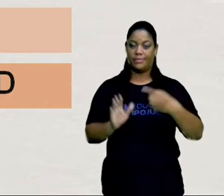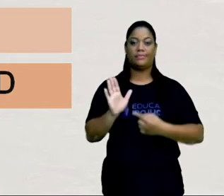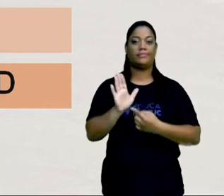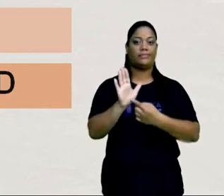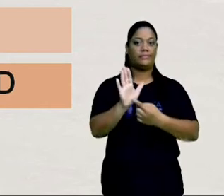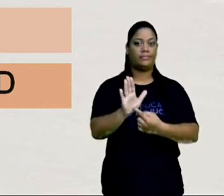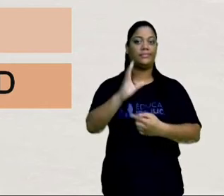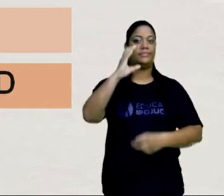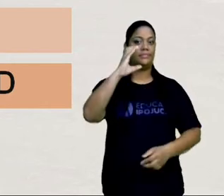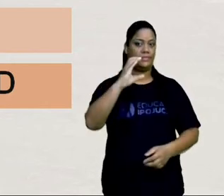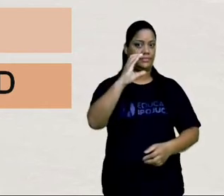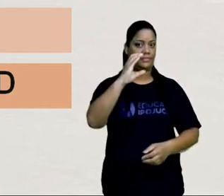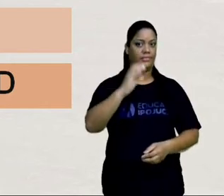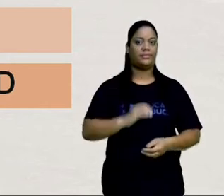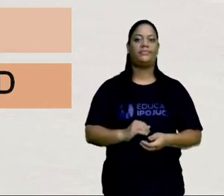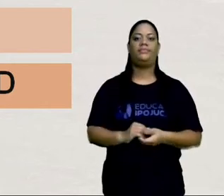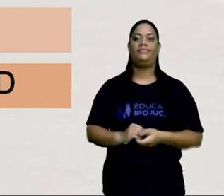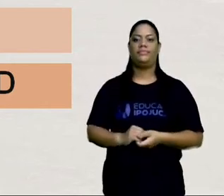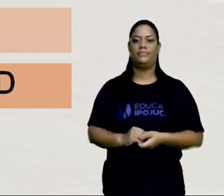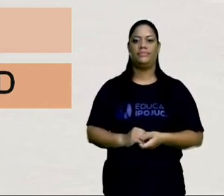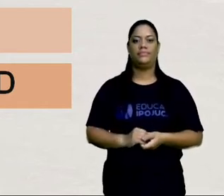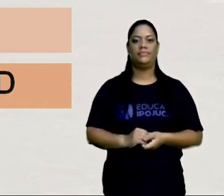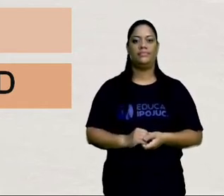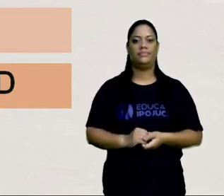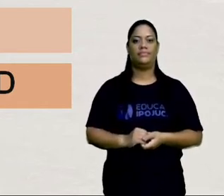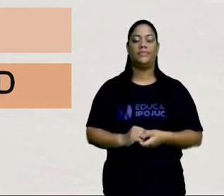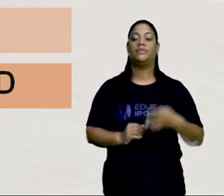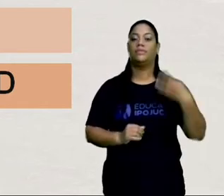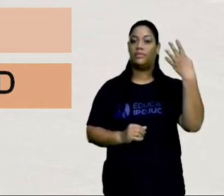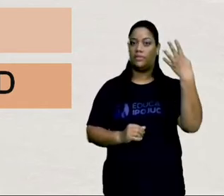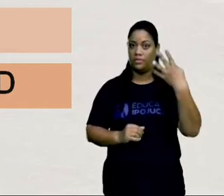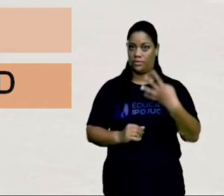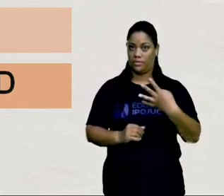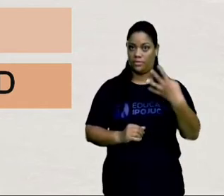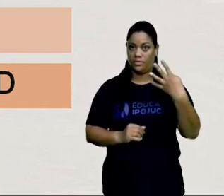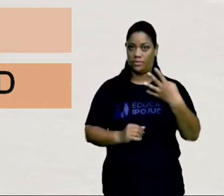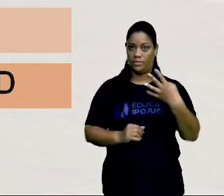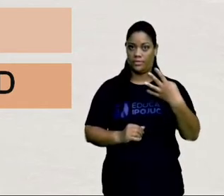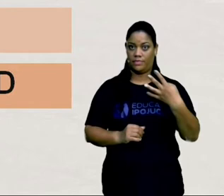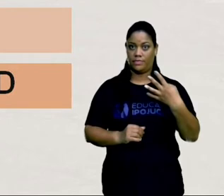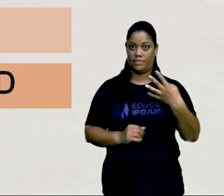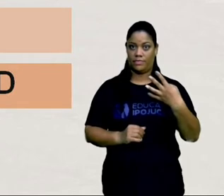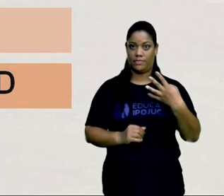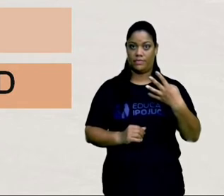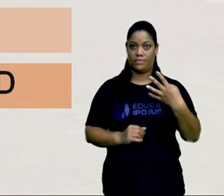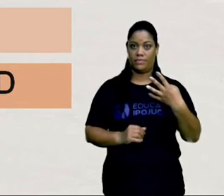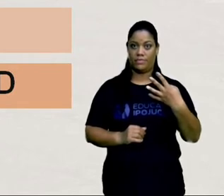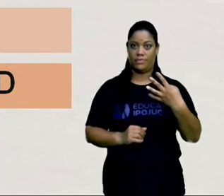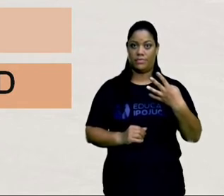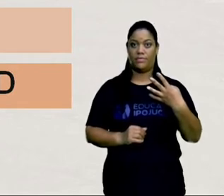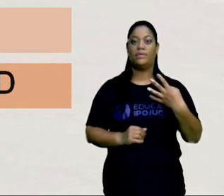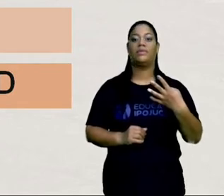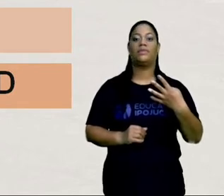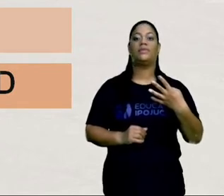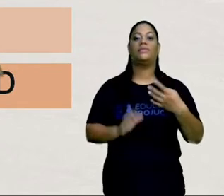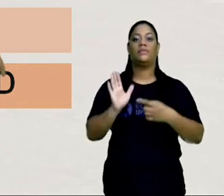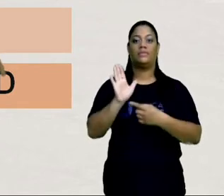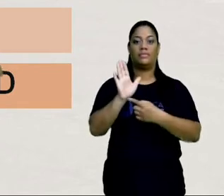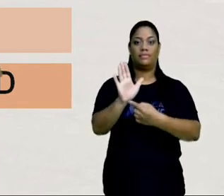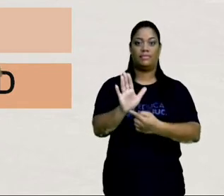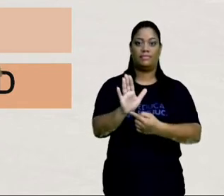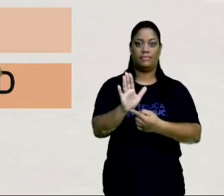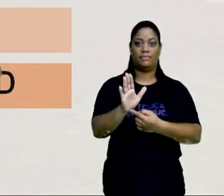a gente vai fazer com a letra C. Tá certo? E os que têm quatro unidades de área, a gente vai aqui na letrinha